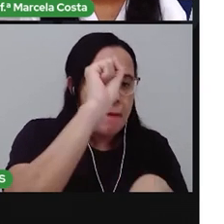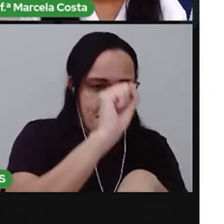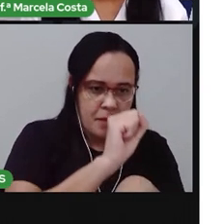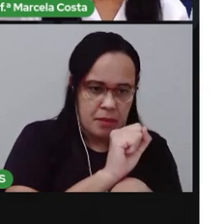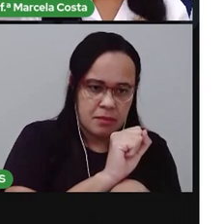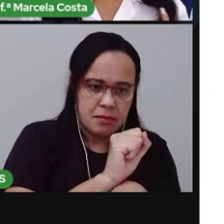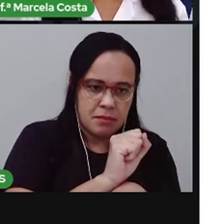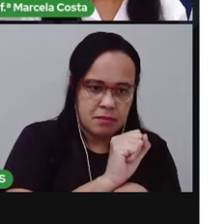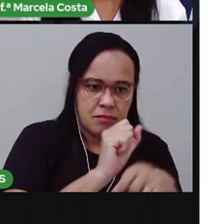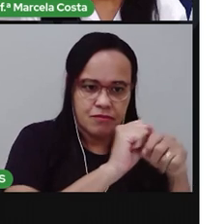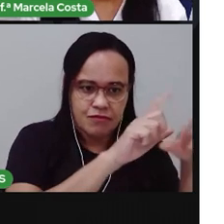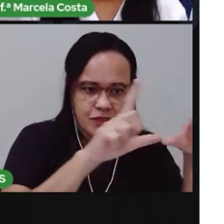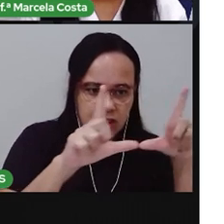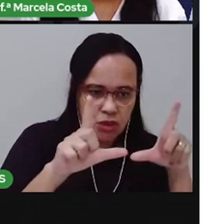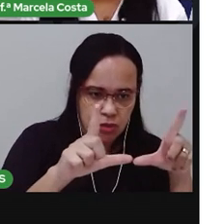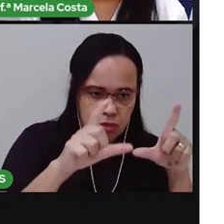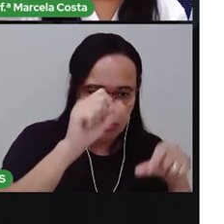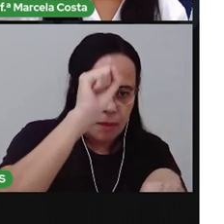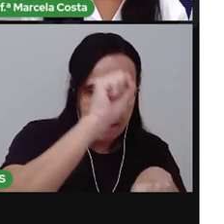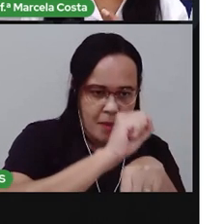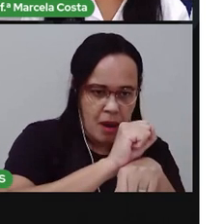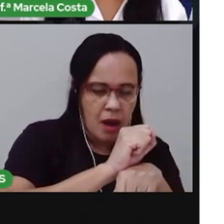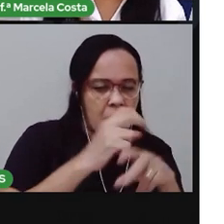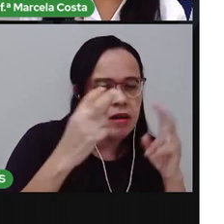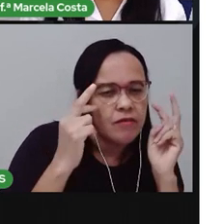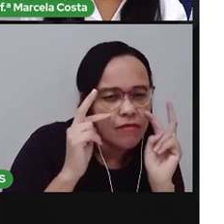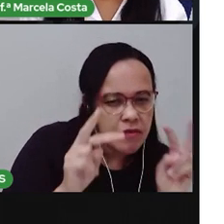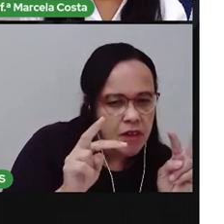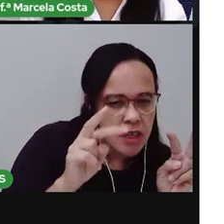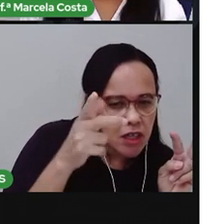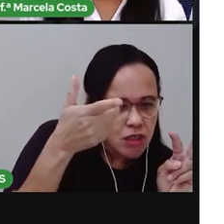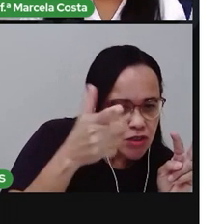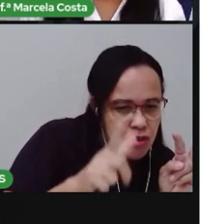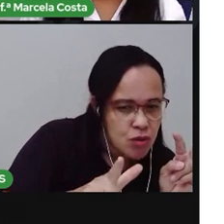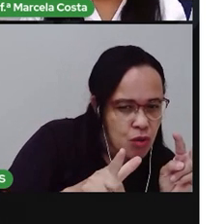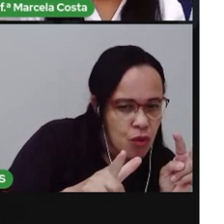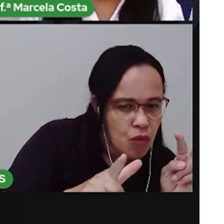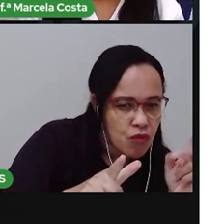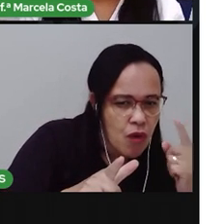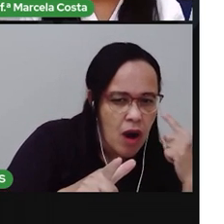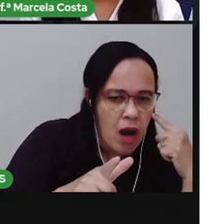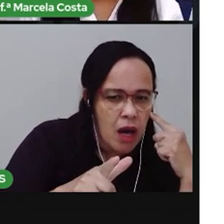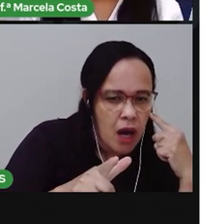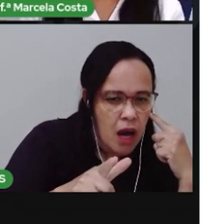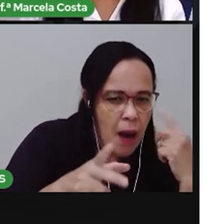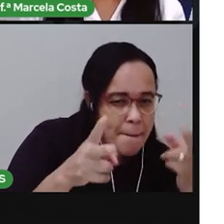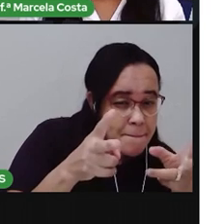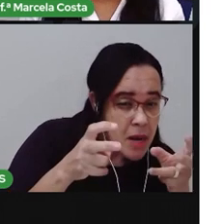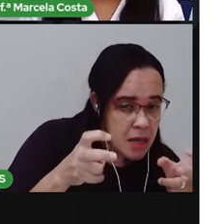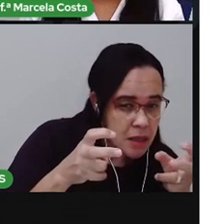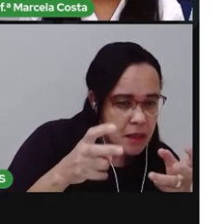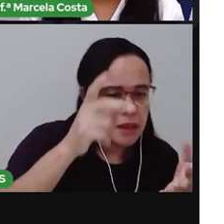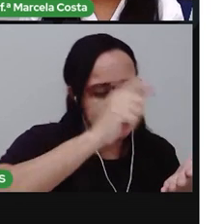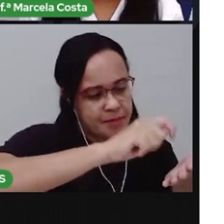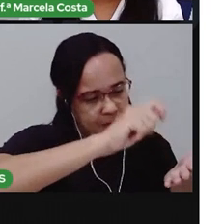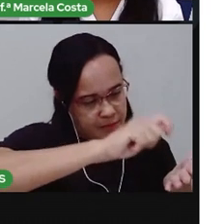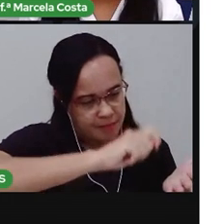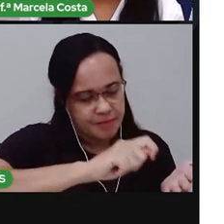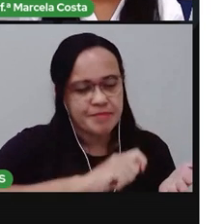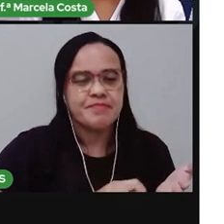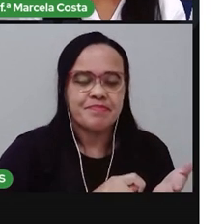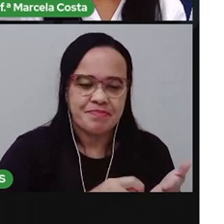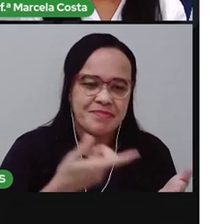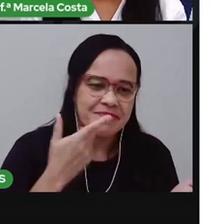vídeo. Assiste outra vez na hora dessa parte da atividade. Pra que você consiga